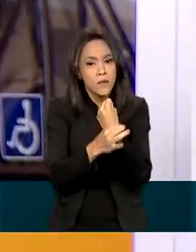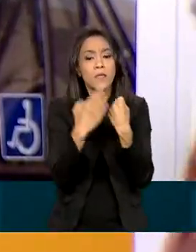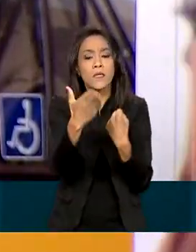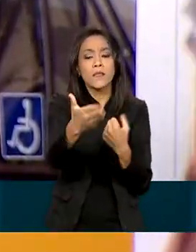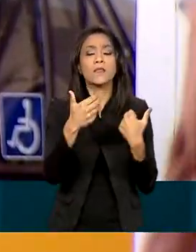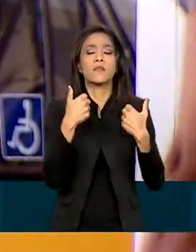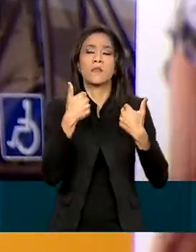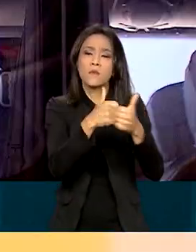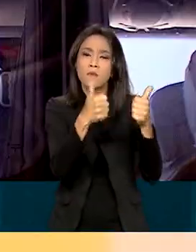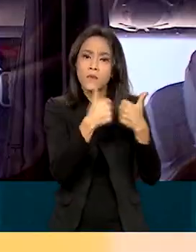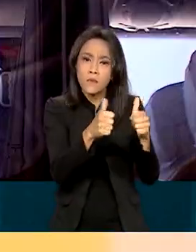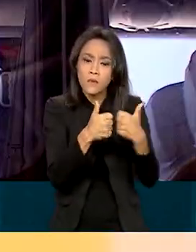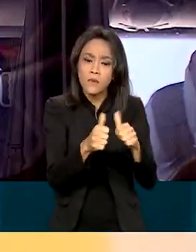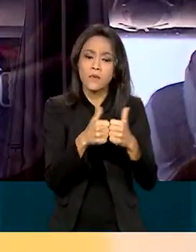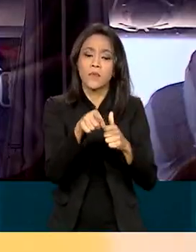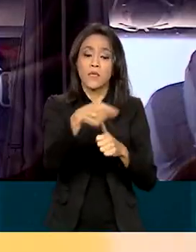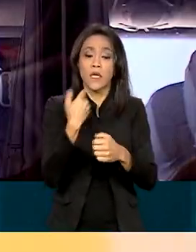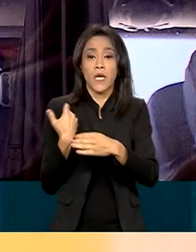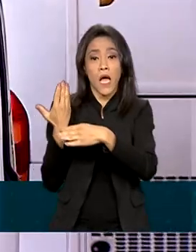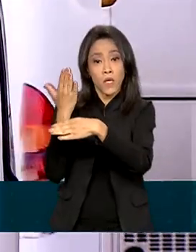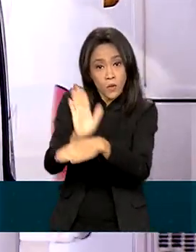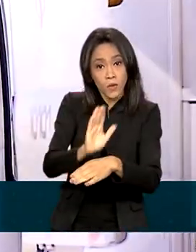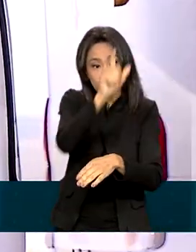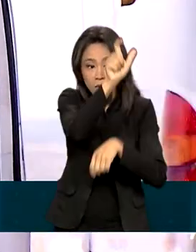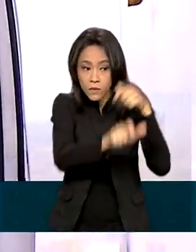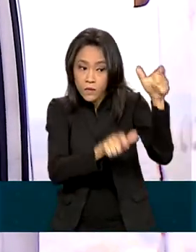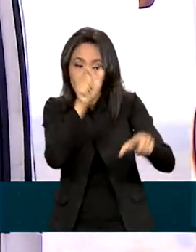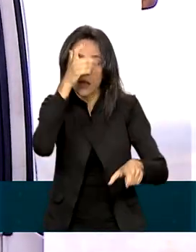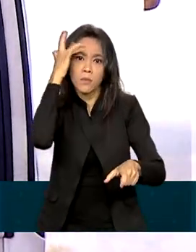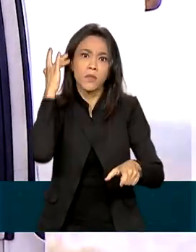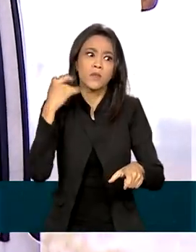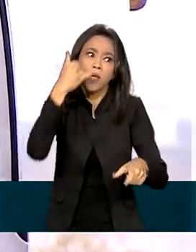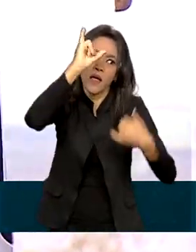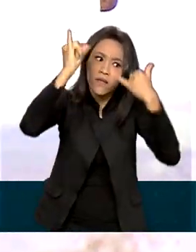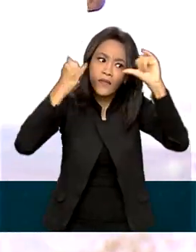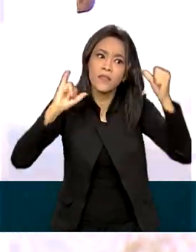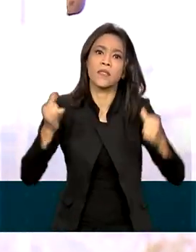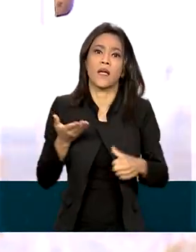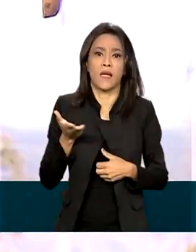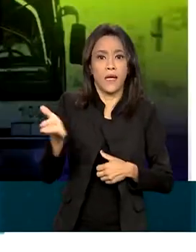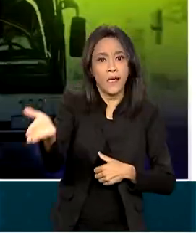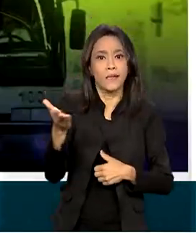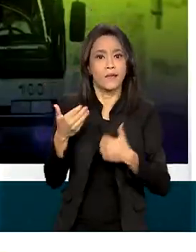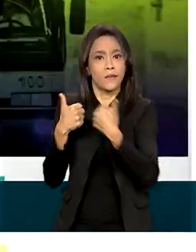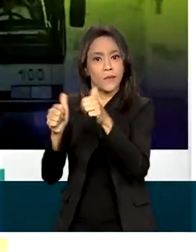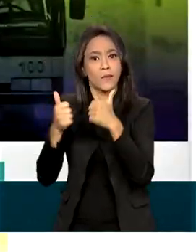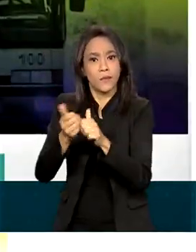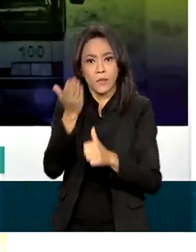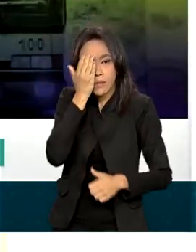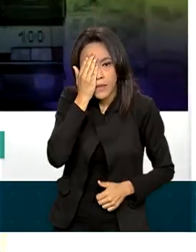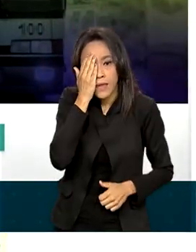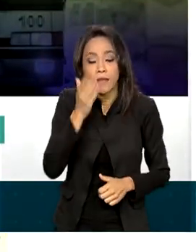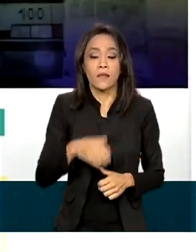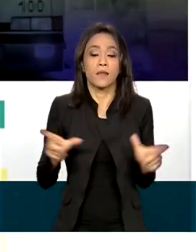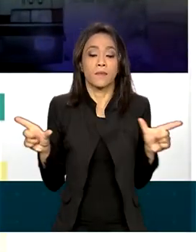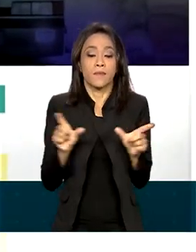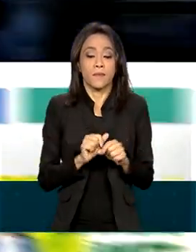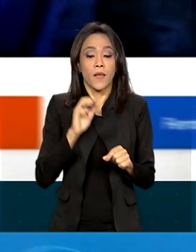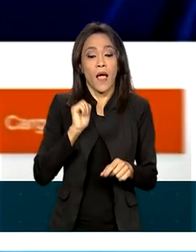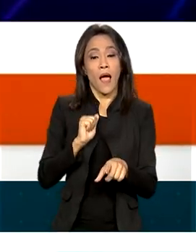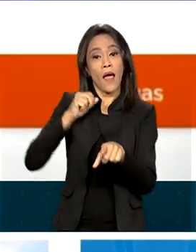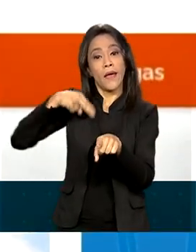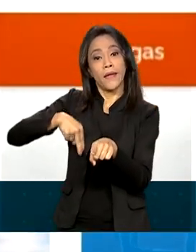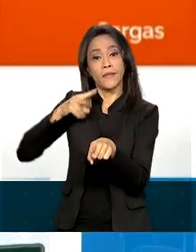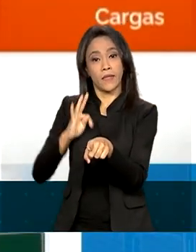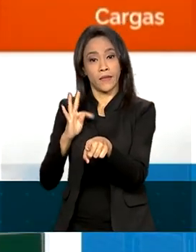terrestre regular e ajudar o passageiro a evitar o transporte clandestino, a Agência Nacional de Transportes